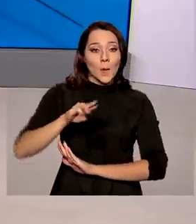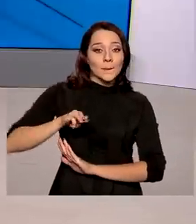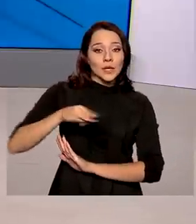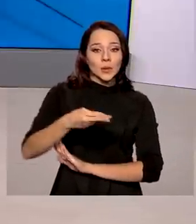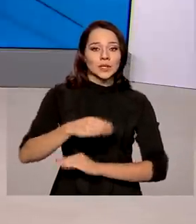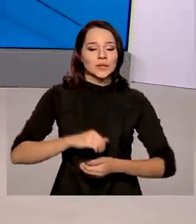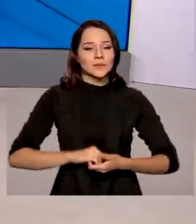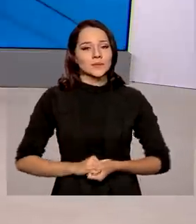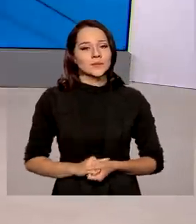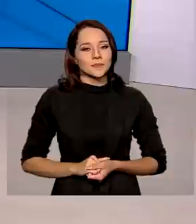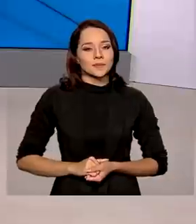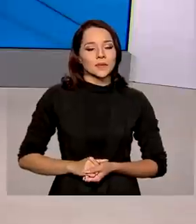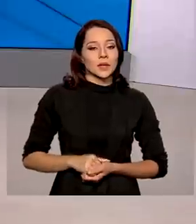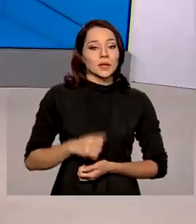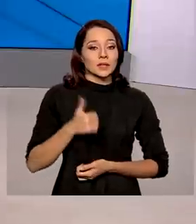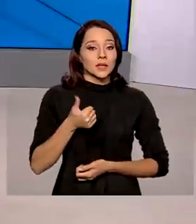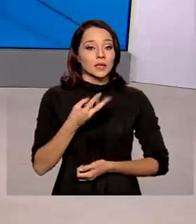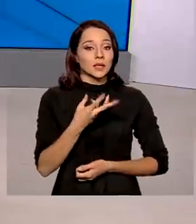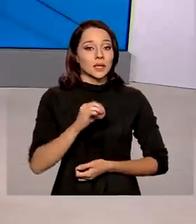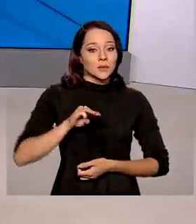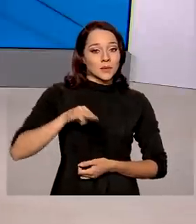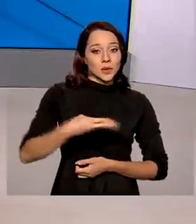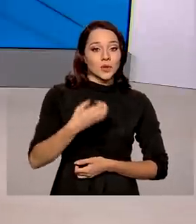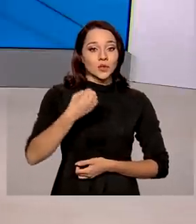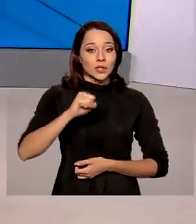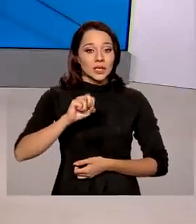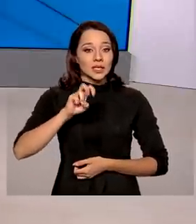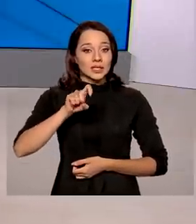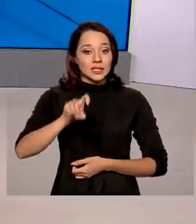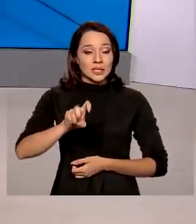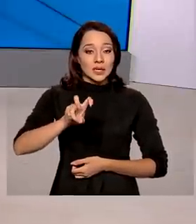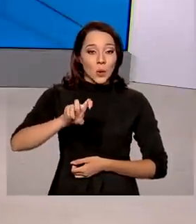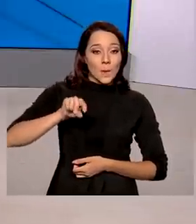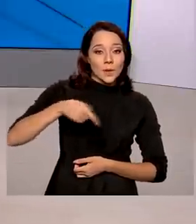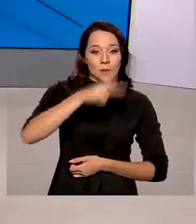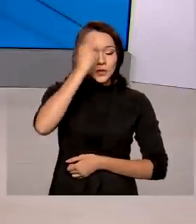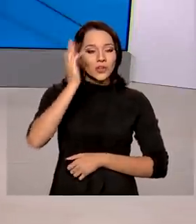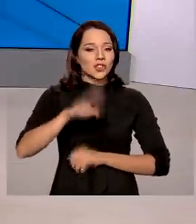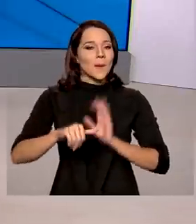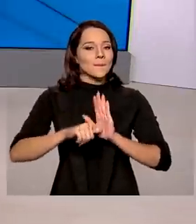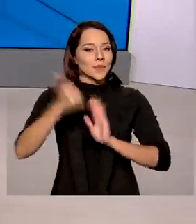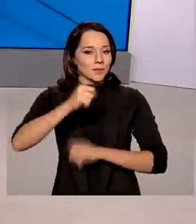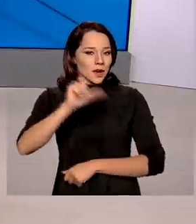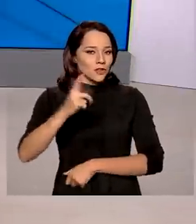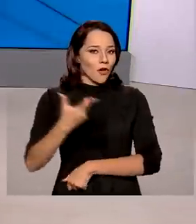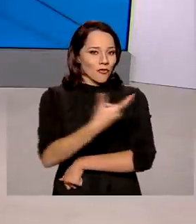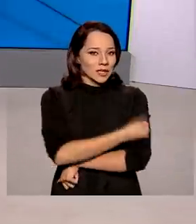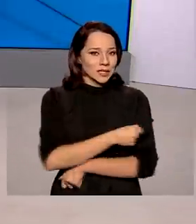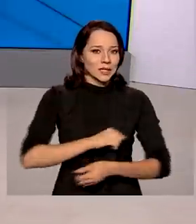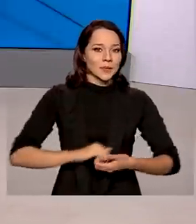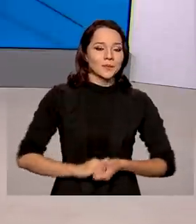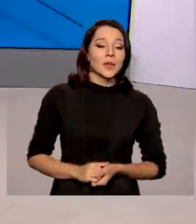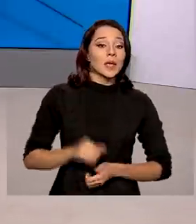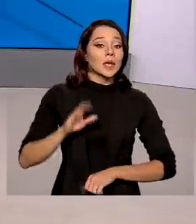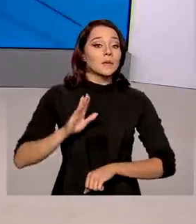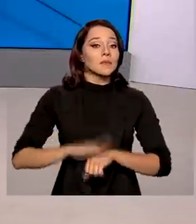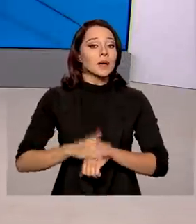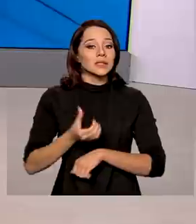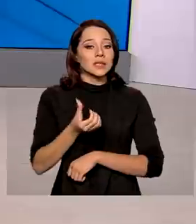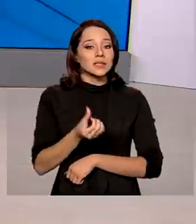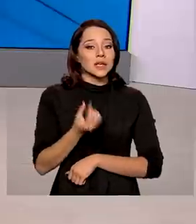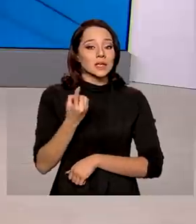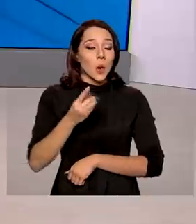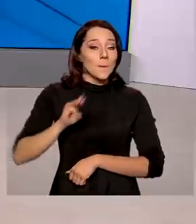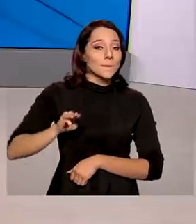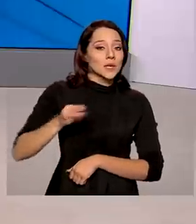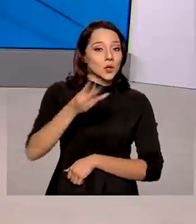milhões. 130 milhões e 85 mil pessoas tomaram aí a primeira dose da vacina e mais de 61